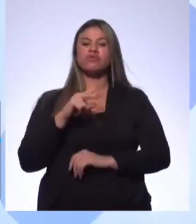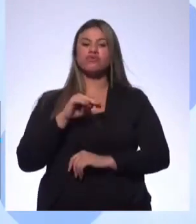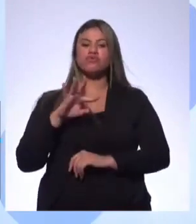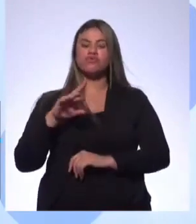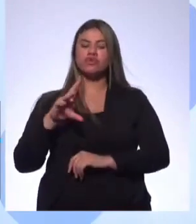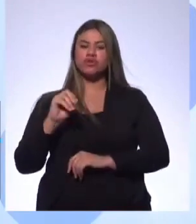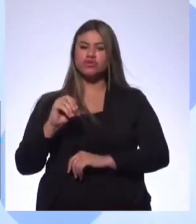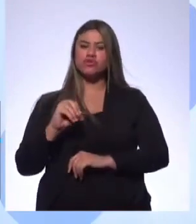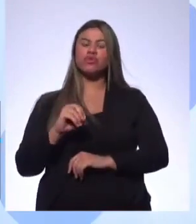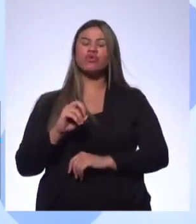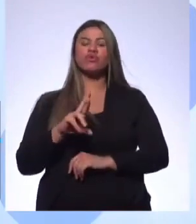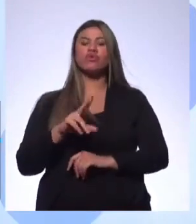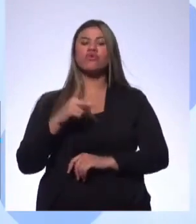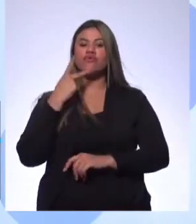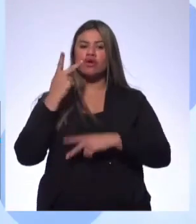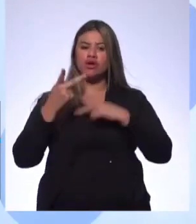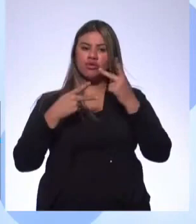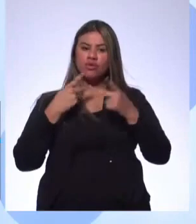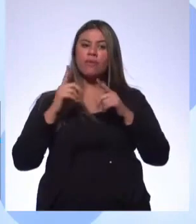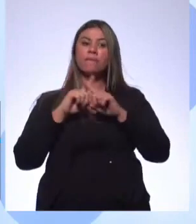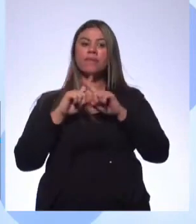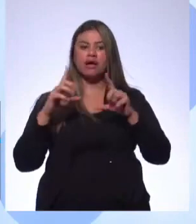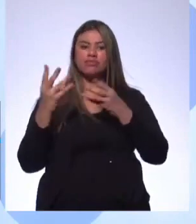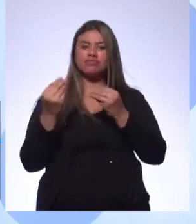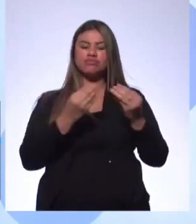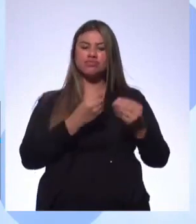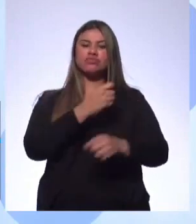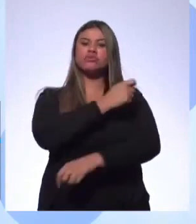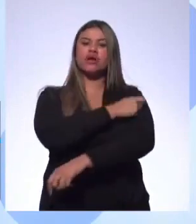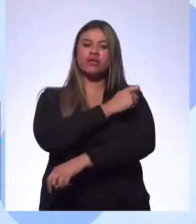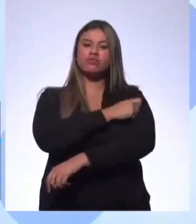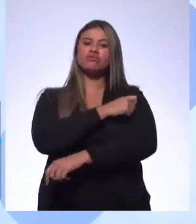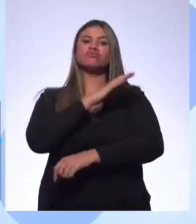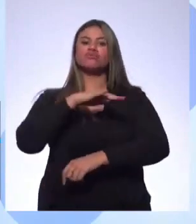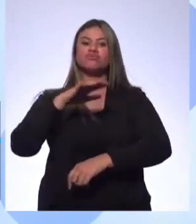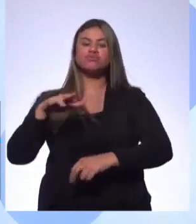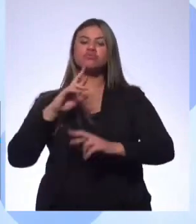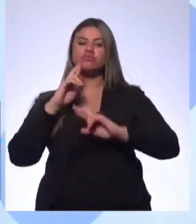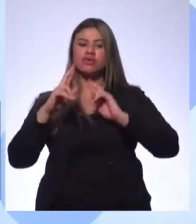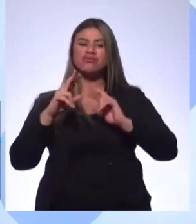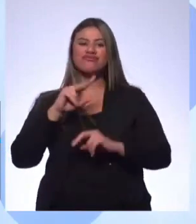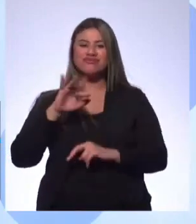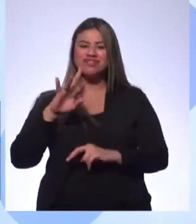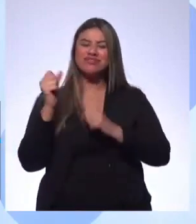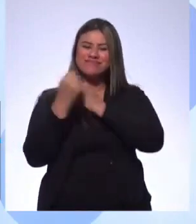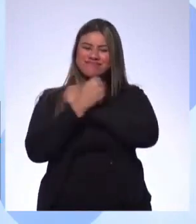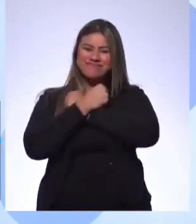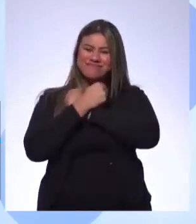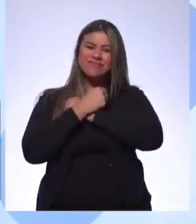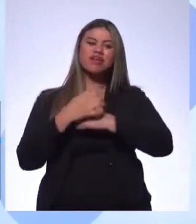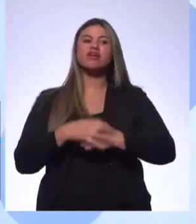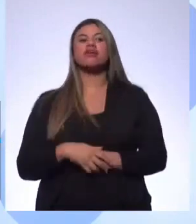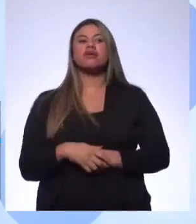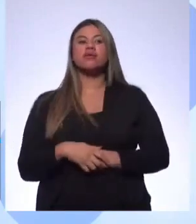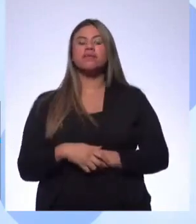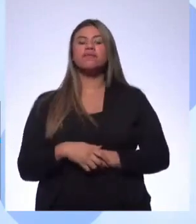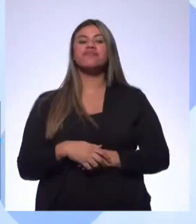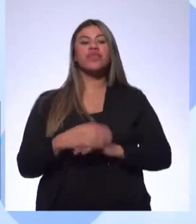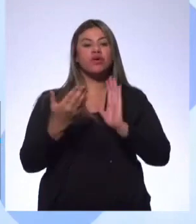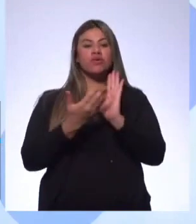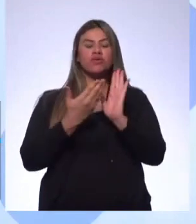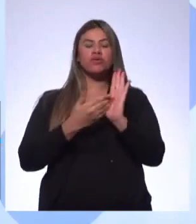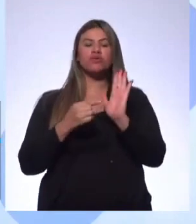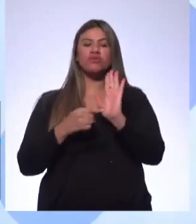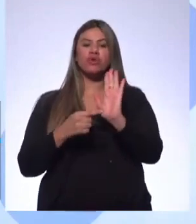respondeu isso, mas vários alunos... Vitor Hugo, grande abraço. Mas vários alunos estão falando a mesma coisa. Apresentar a obra dando algum tipo de vislumbre no começo.